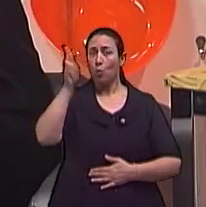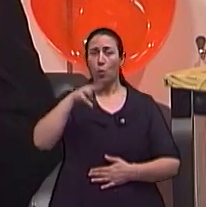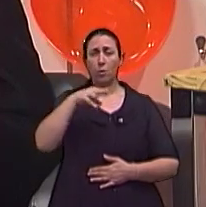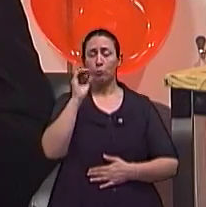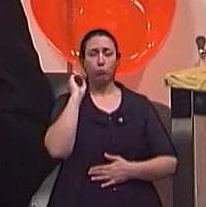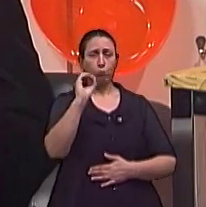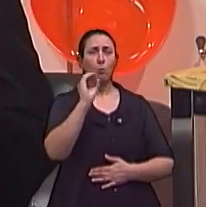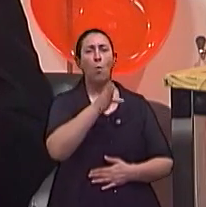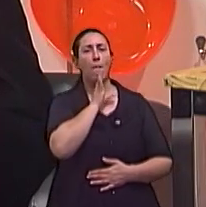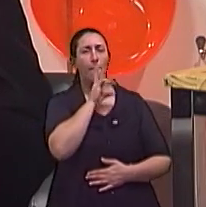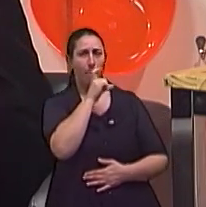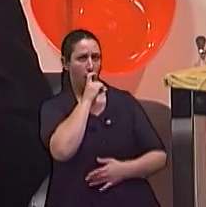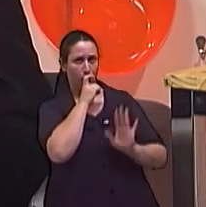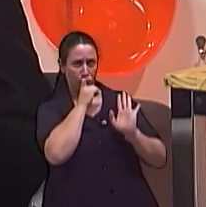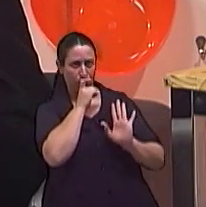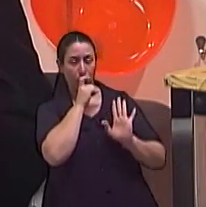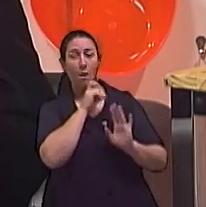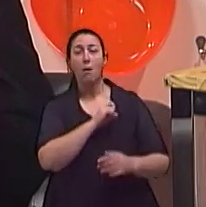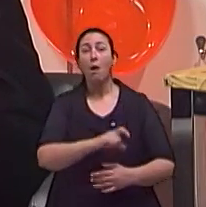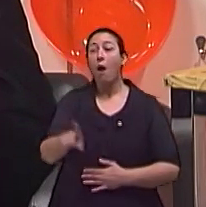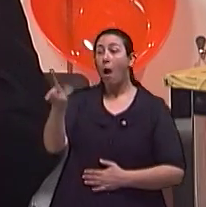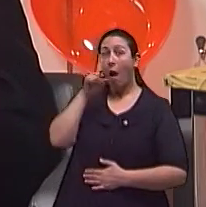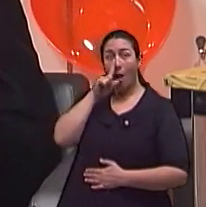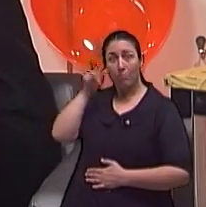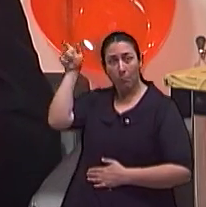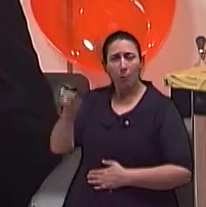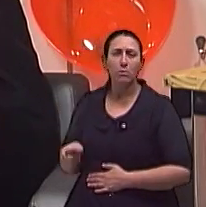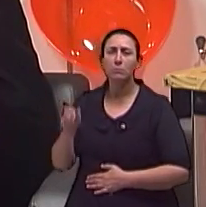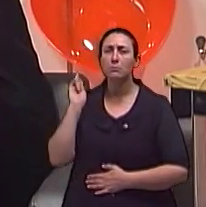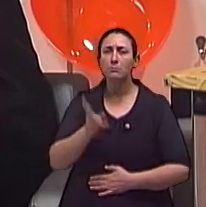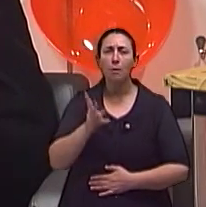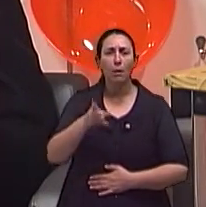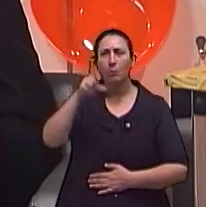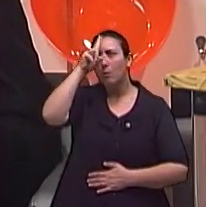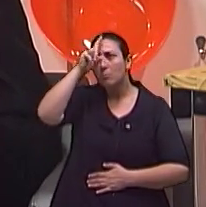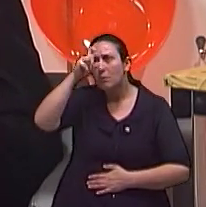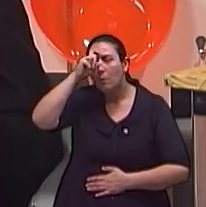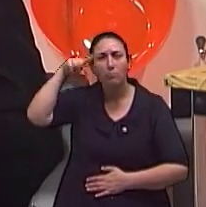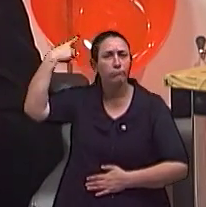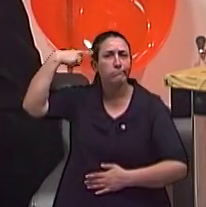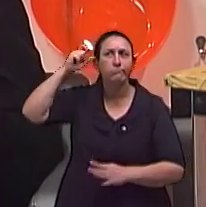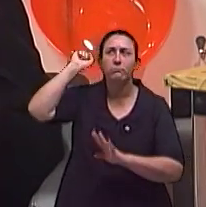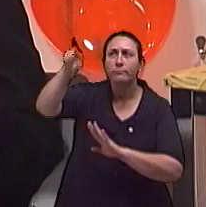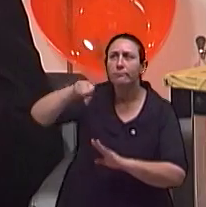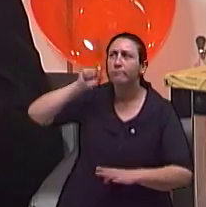A mãe dela vivia em manicômios, internada sempre nos manicômios.